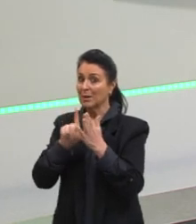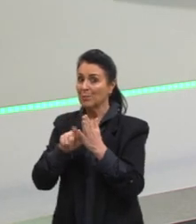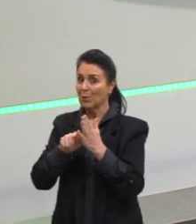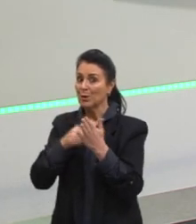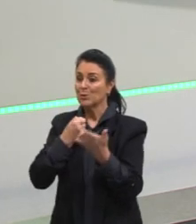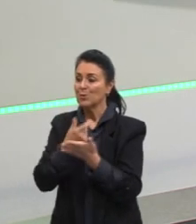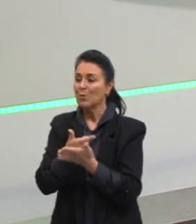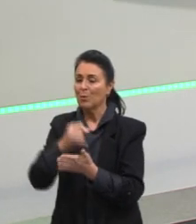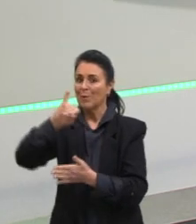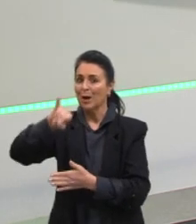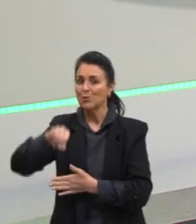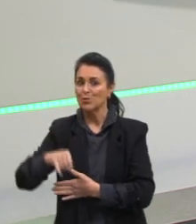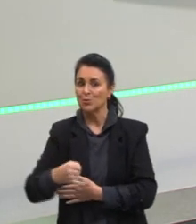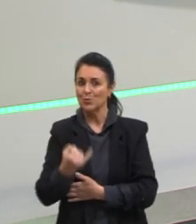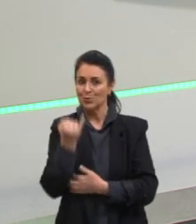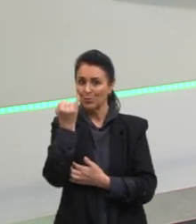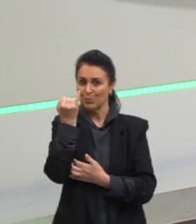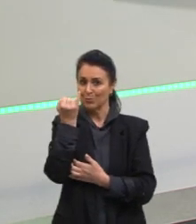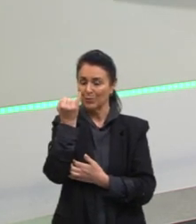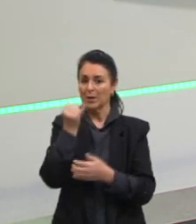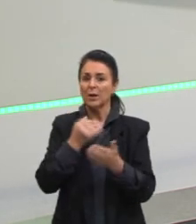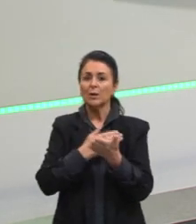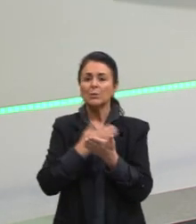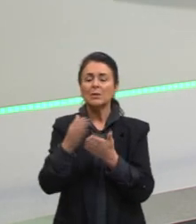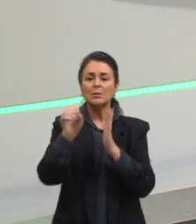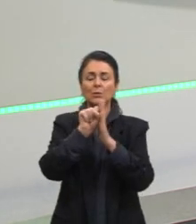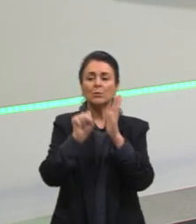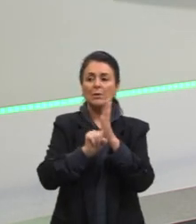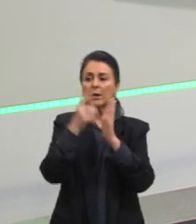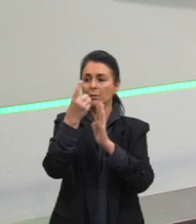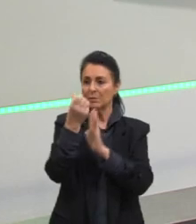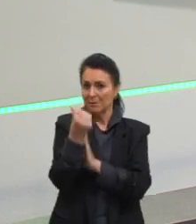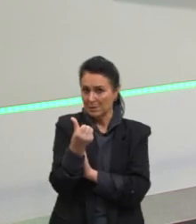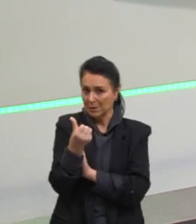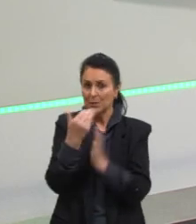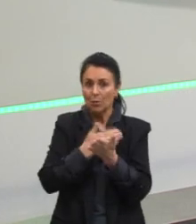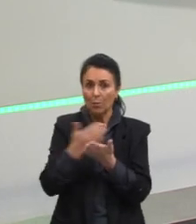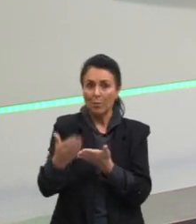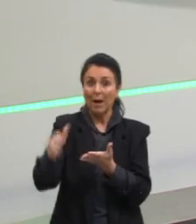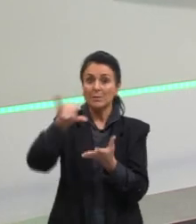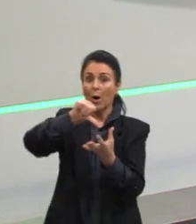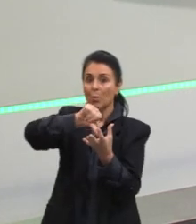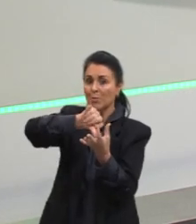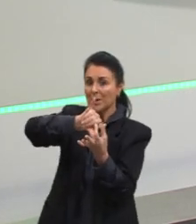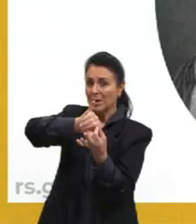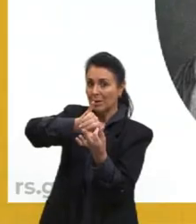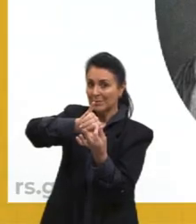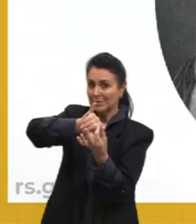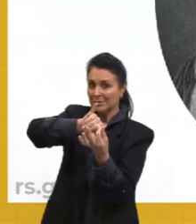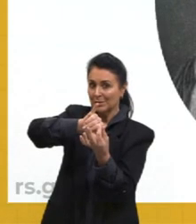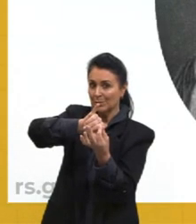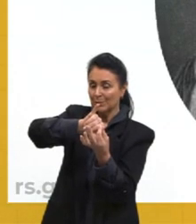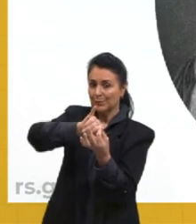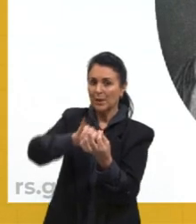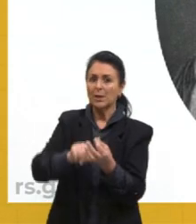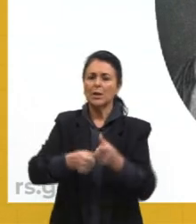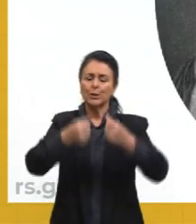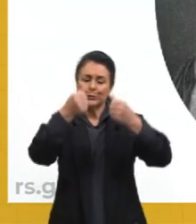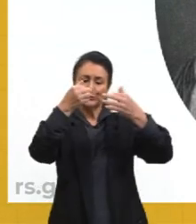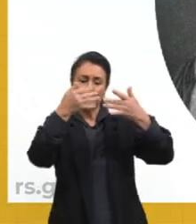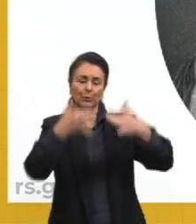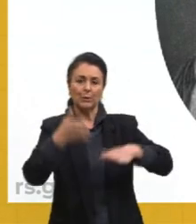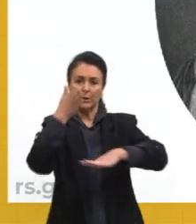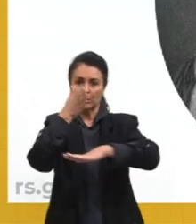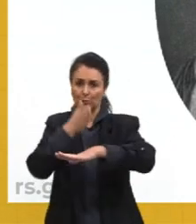E, ali no início do século XVI, já estava se formando o sistema capitalista. A gente falou um pouquinho sobre como na Idade Média